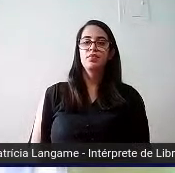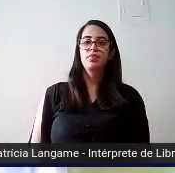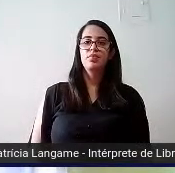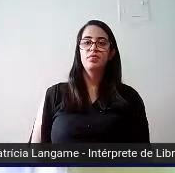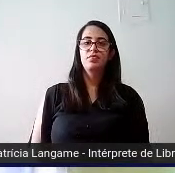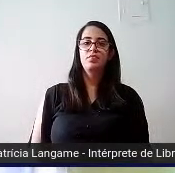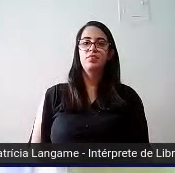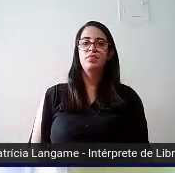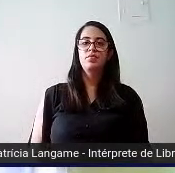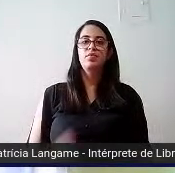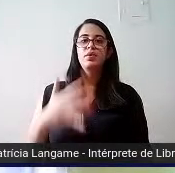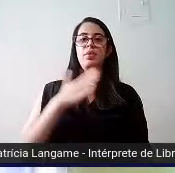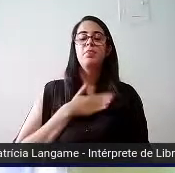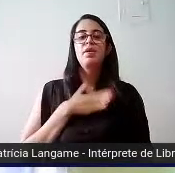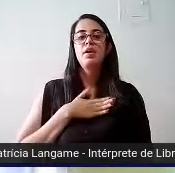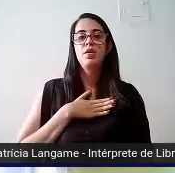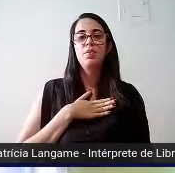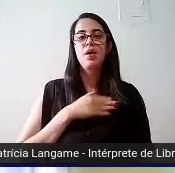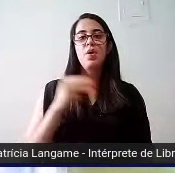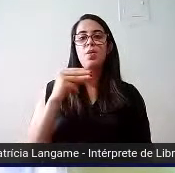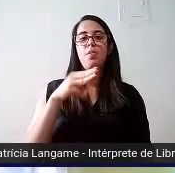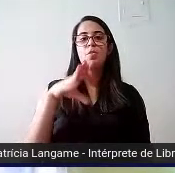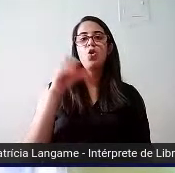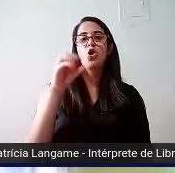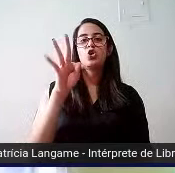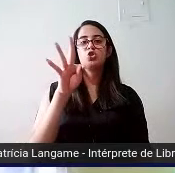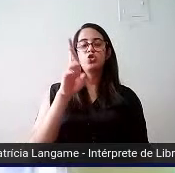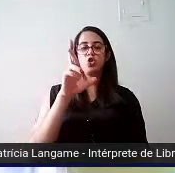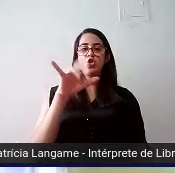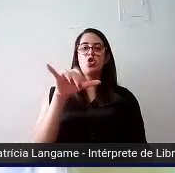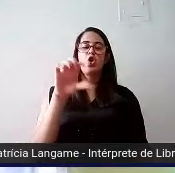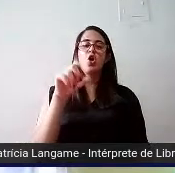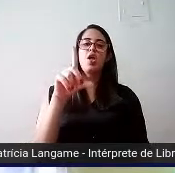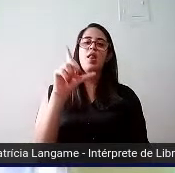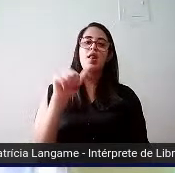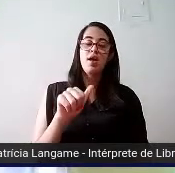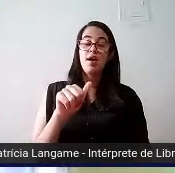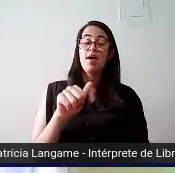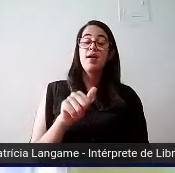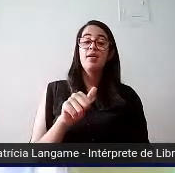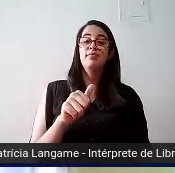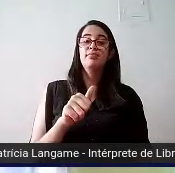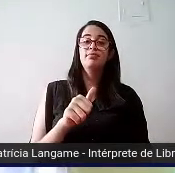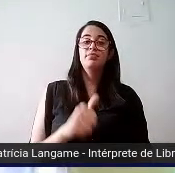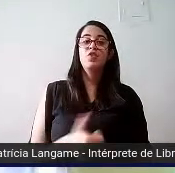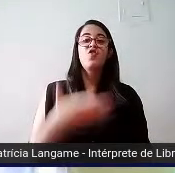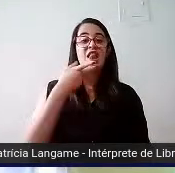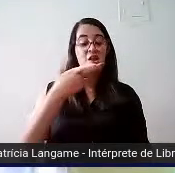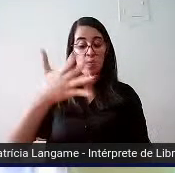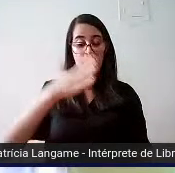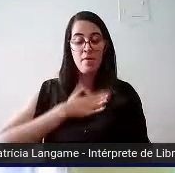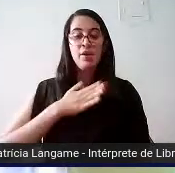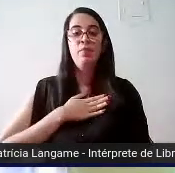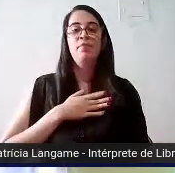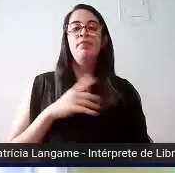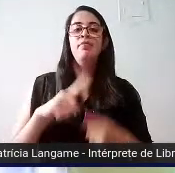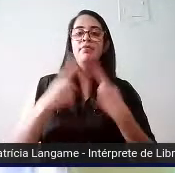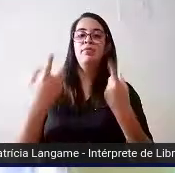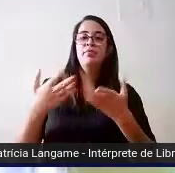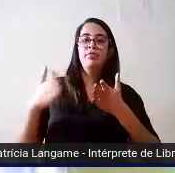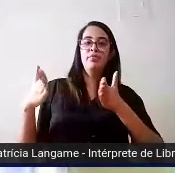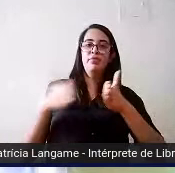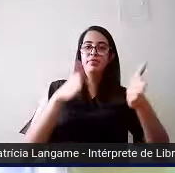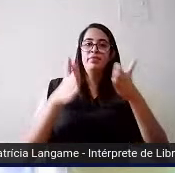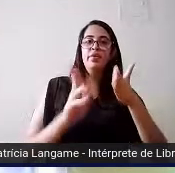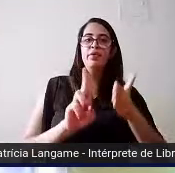O meu aparelho é um Motorola, é um Moto G7, né? Então, eu vou falar baseado no meu, mas provavelmente o caminho que você vai usar